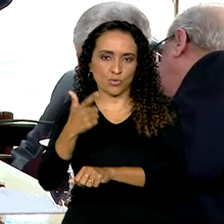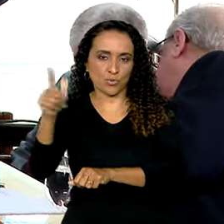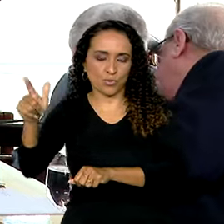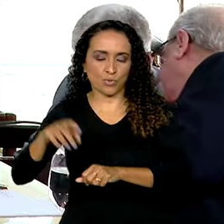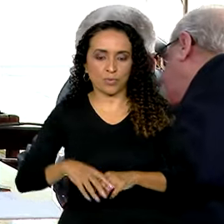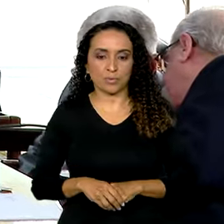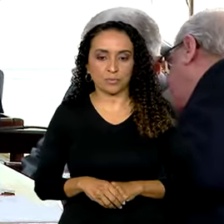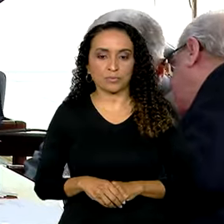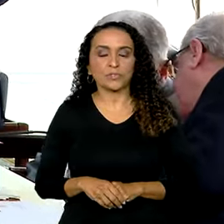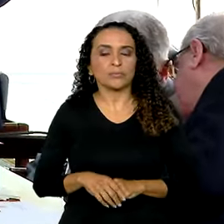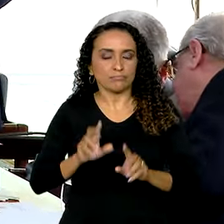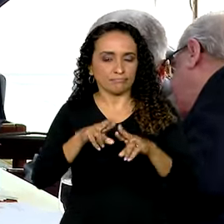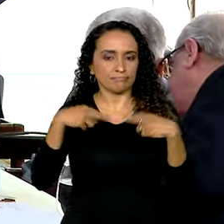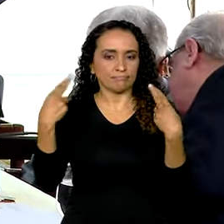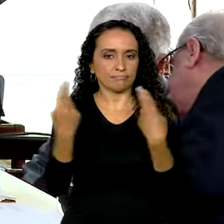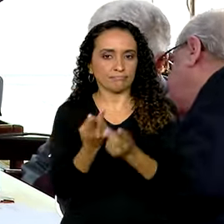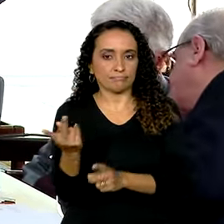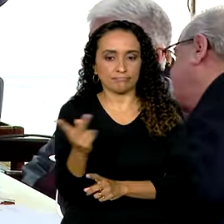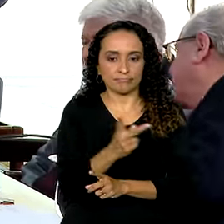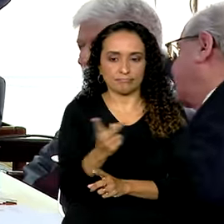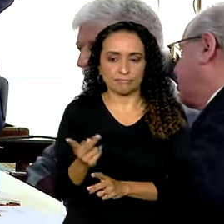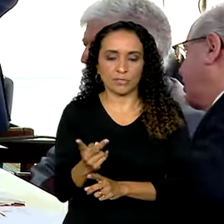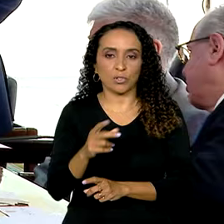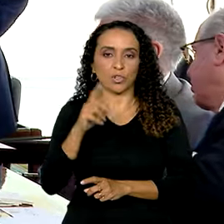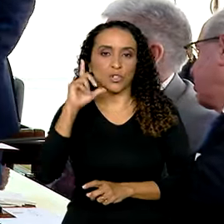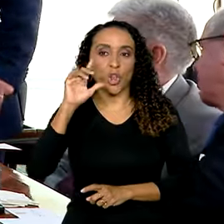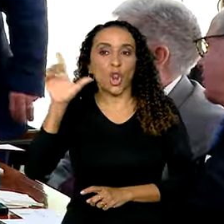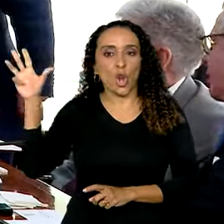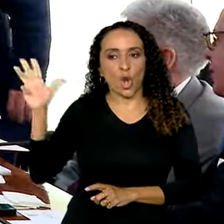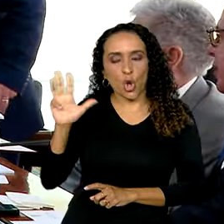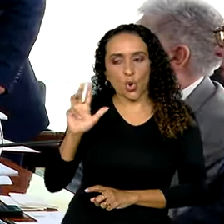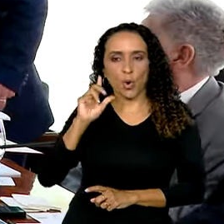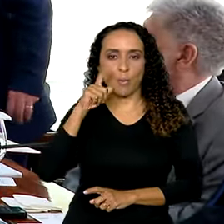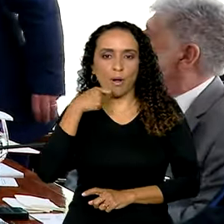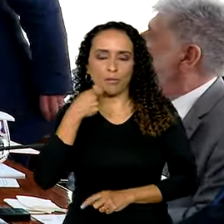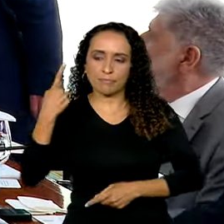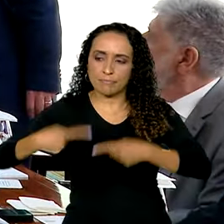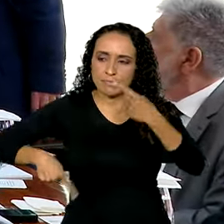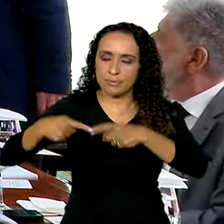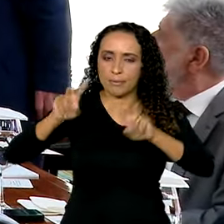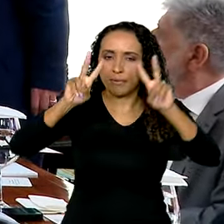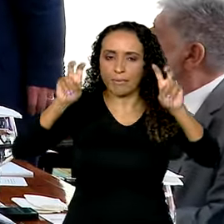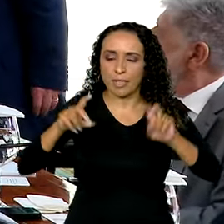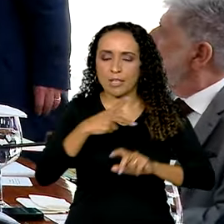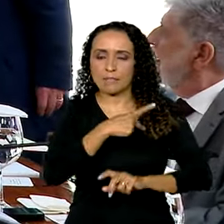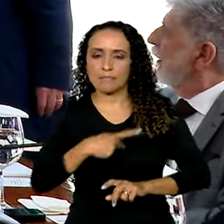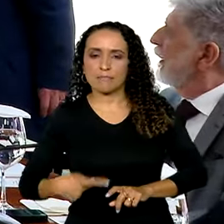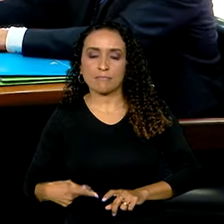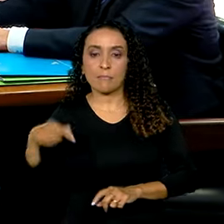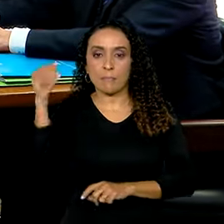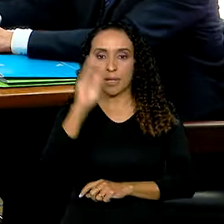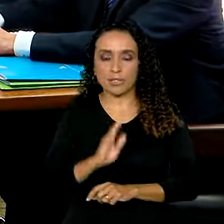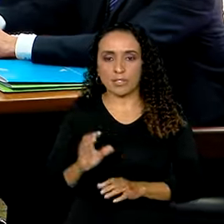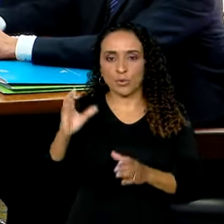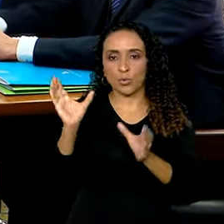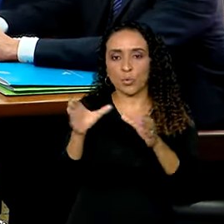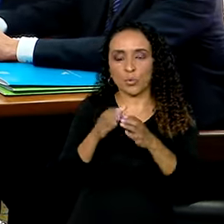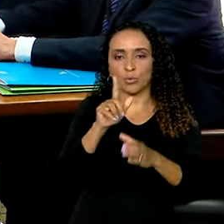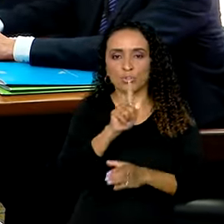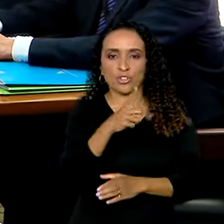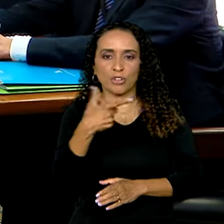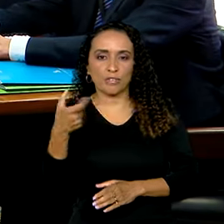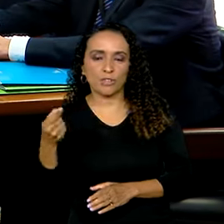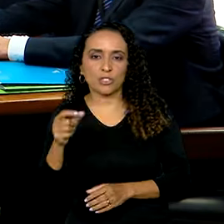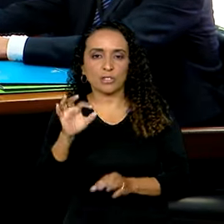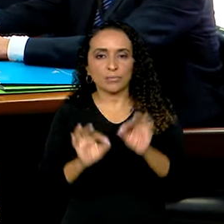No encontro bilateral, Lula e Macron debateram temas relacionados à presidência do Brasil no G20, a reforma das